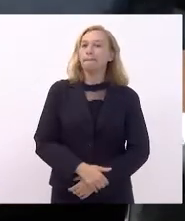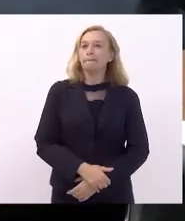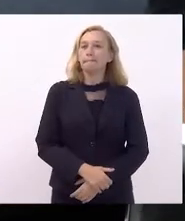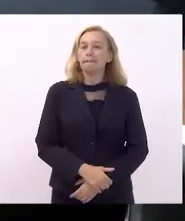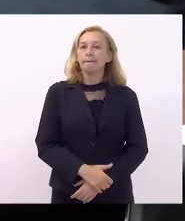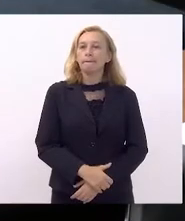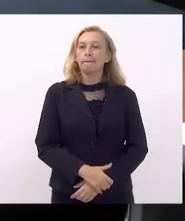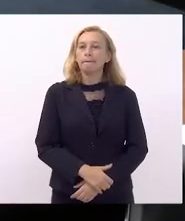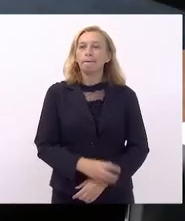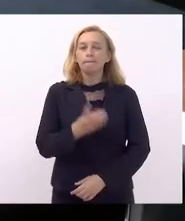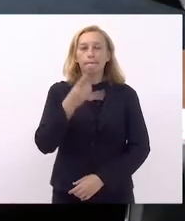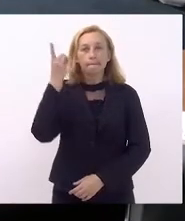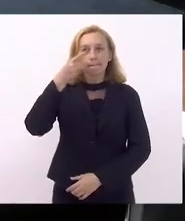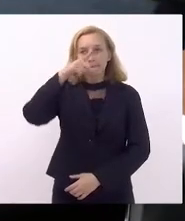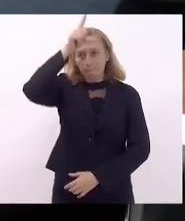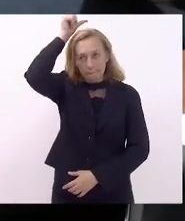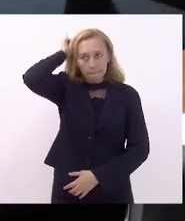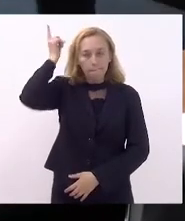Deputado Luiz Paula.